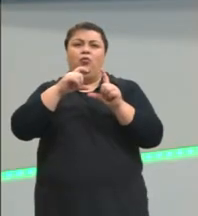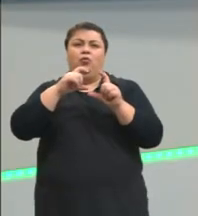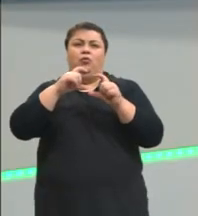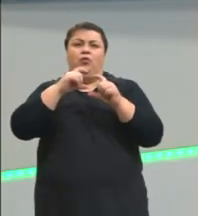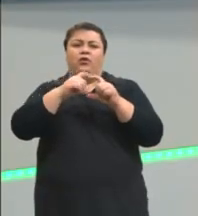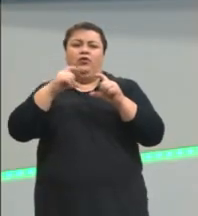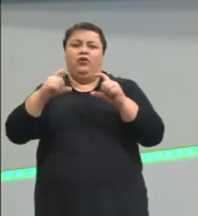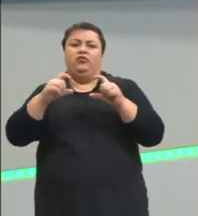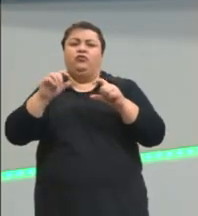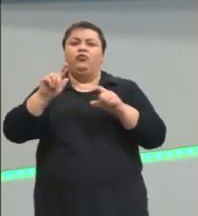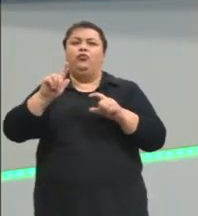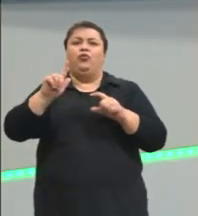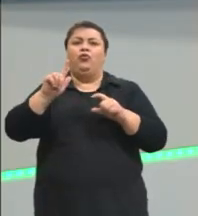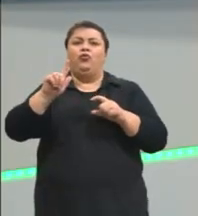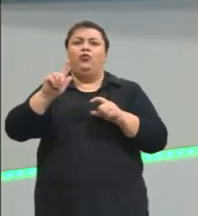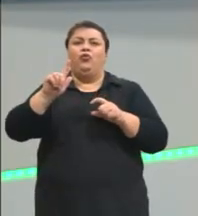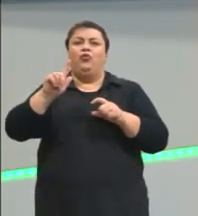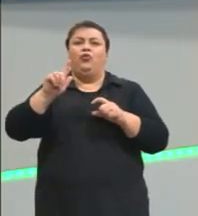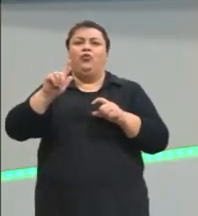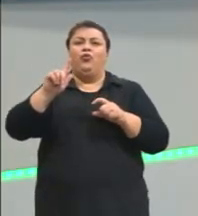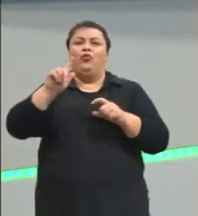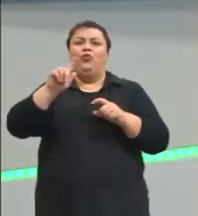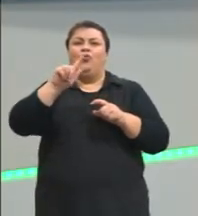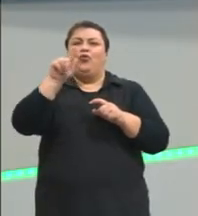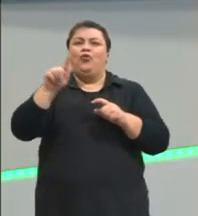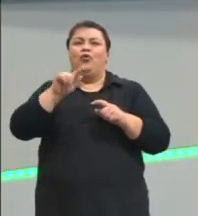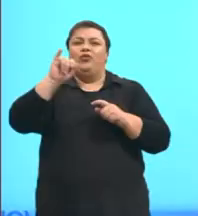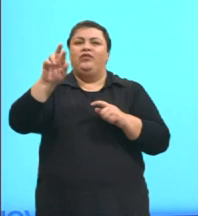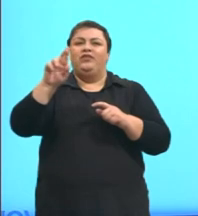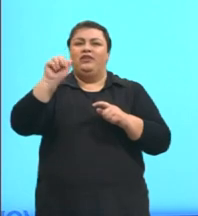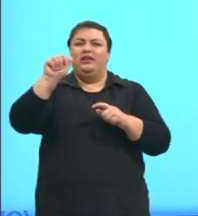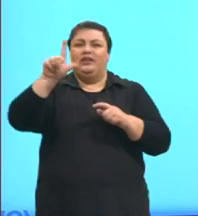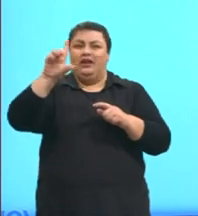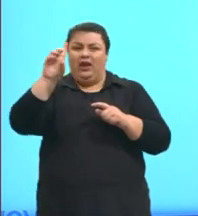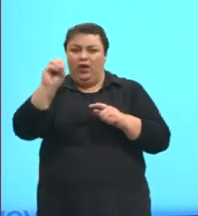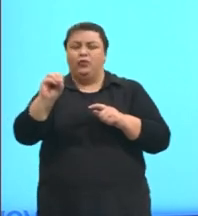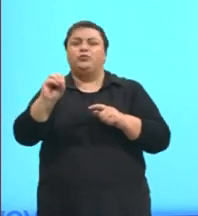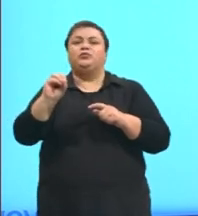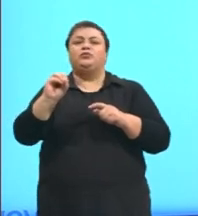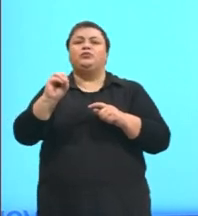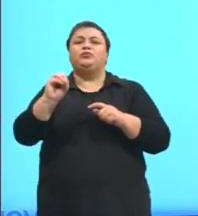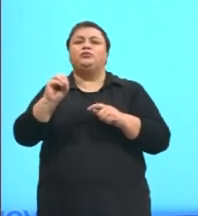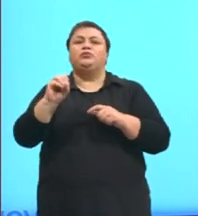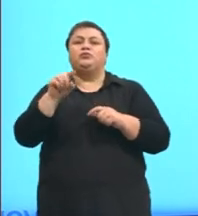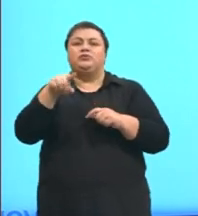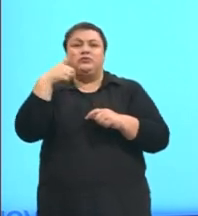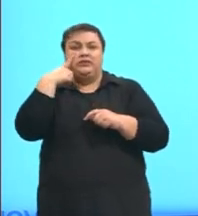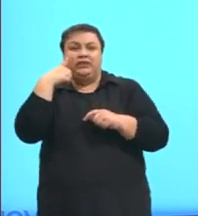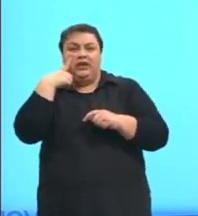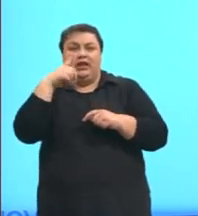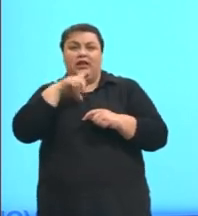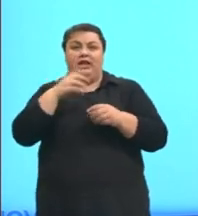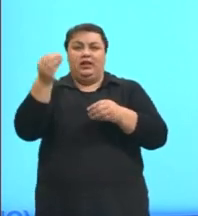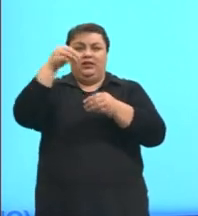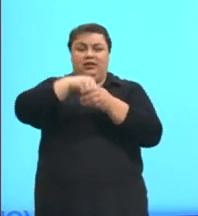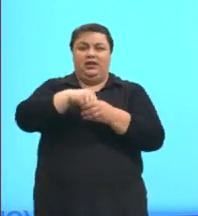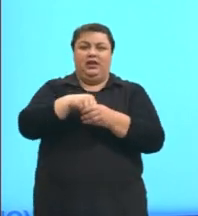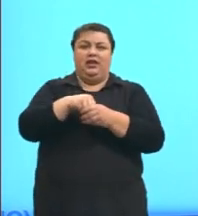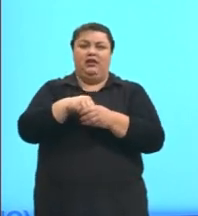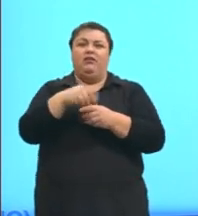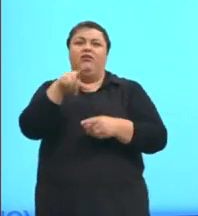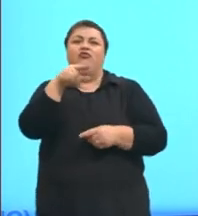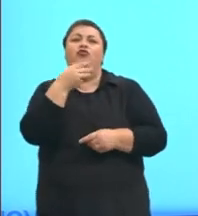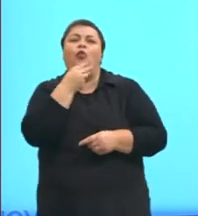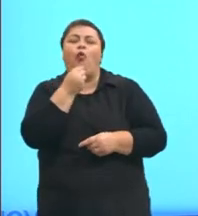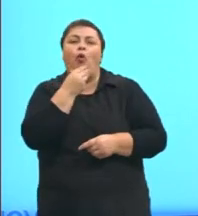Ziraldo. Eu falei chargez e já ia falar o nome errado. Do Ziraldo. E nela a gente tem este